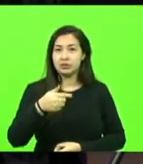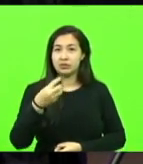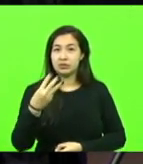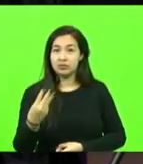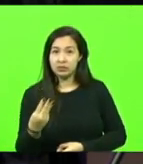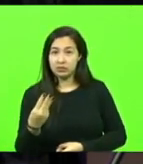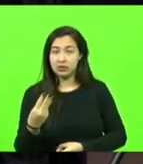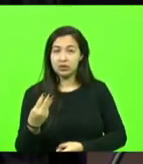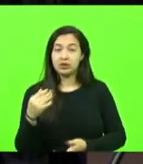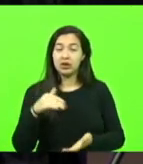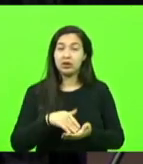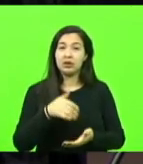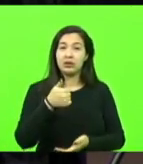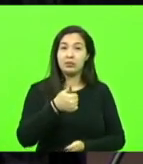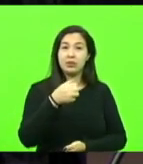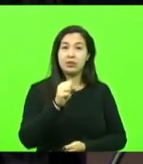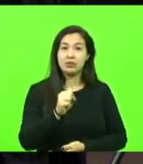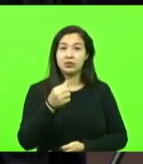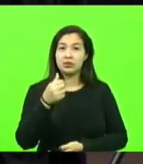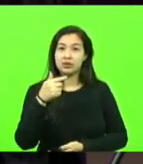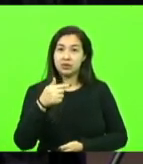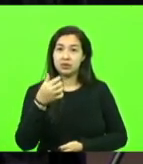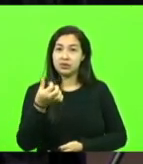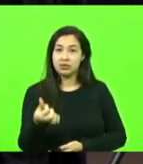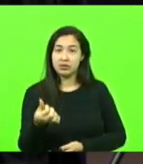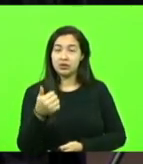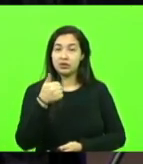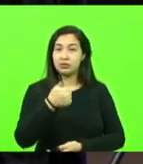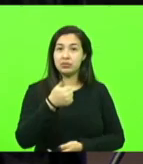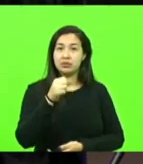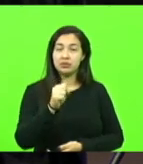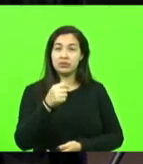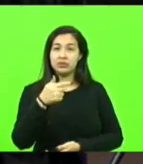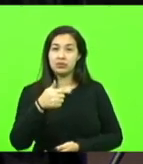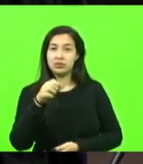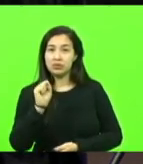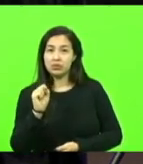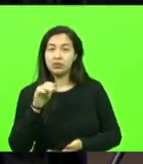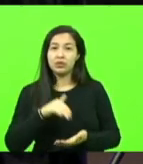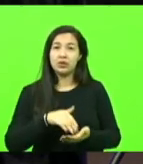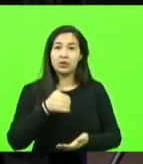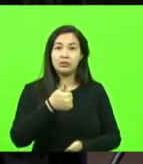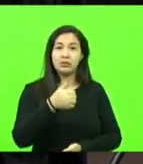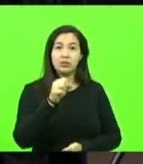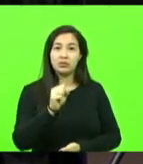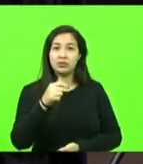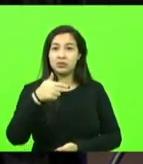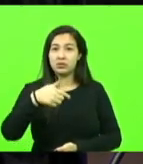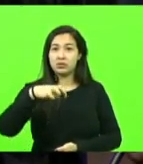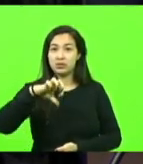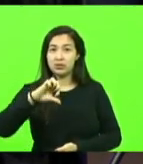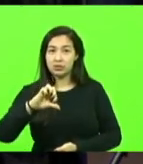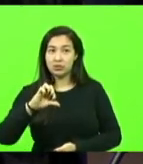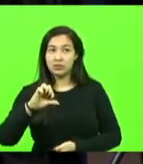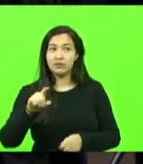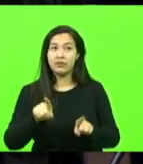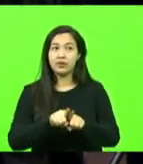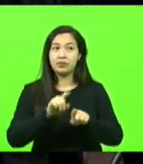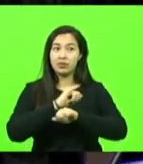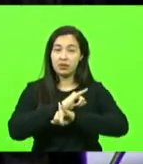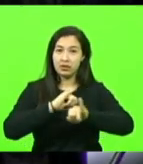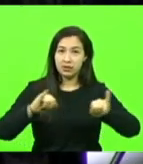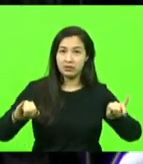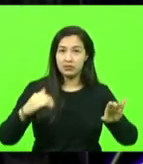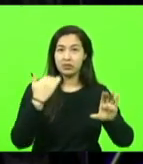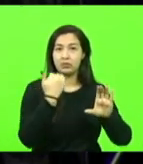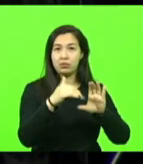a 1.876, 1.878 a 1.879. E também comunica que vai encaminhar